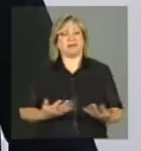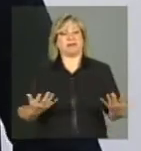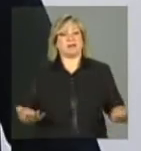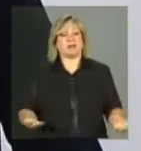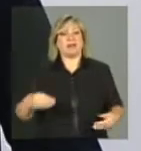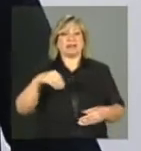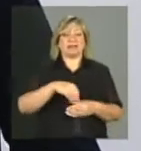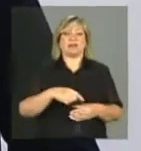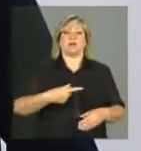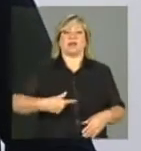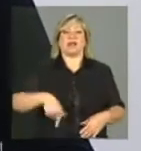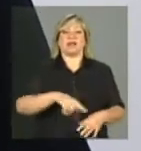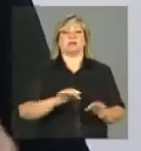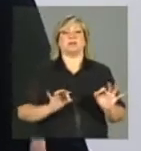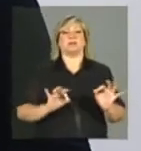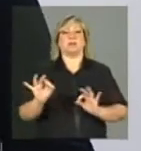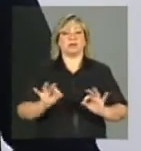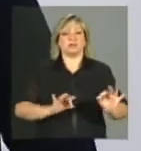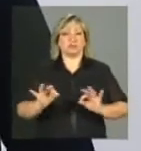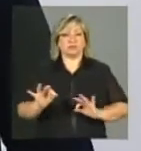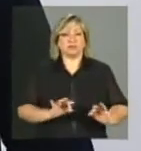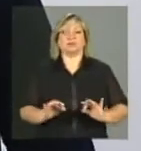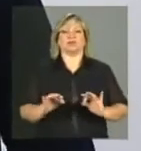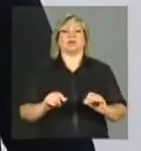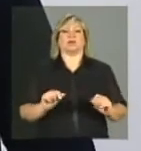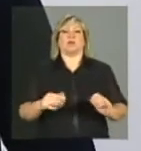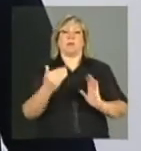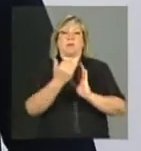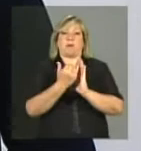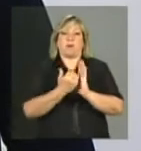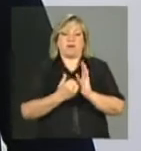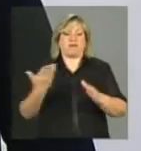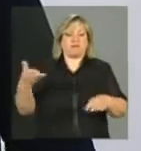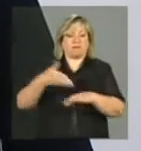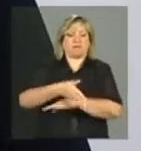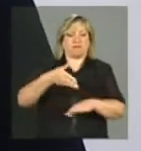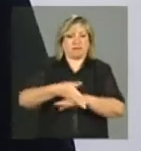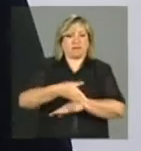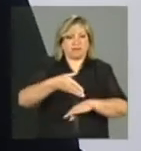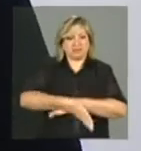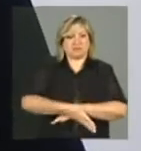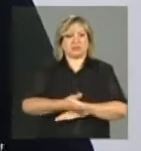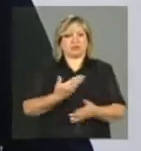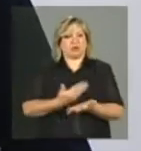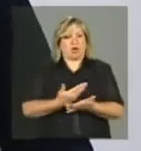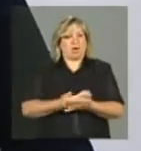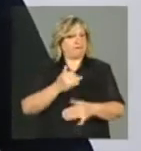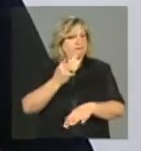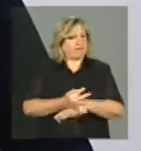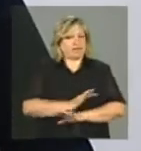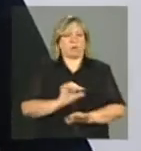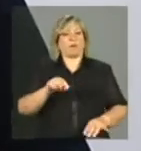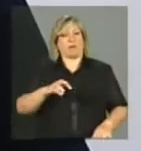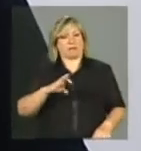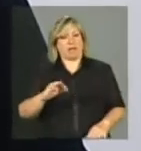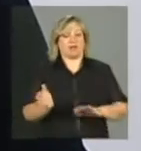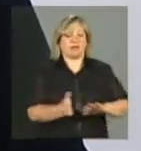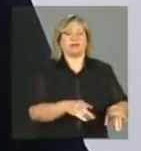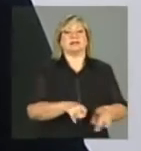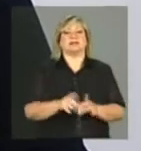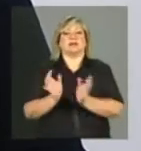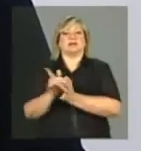projetos, o programa de acompanhamento da frequência escolar do MEC, o acompanhamento das condicionalidades da saúde,